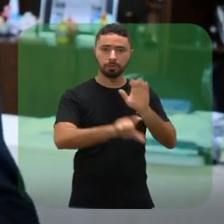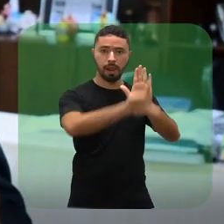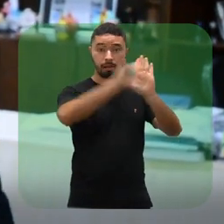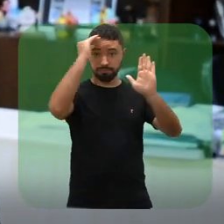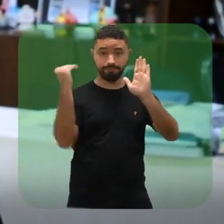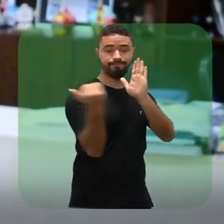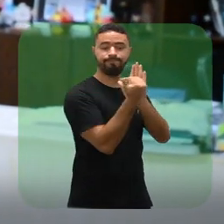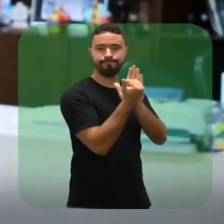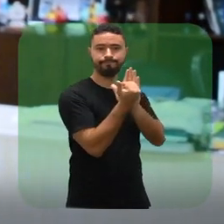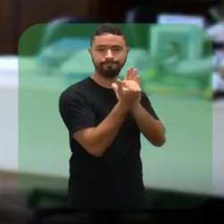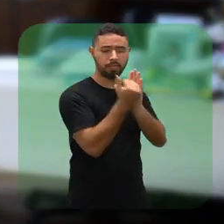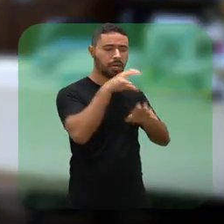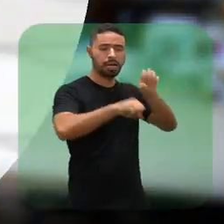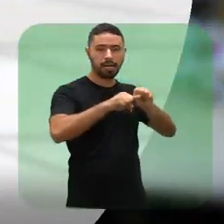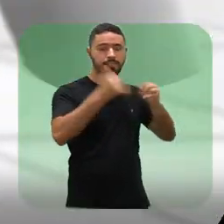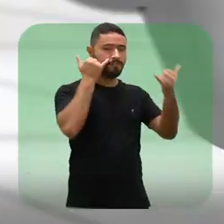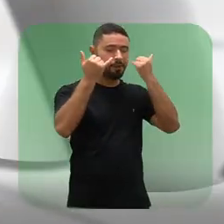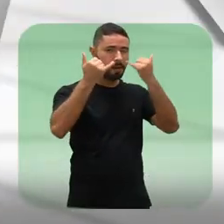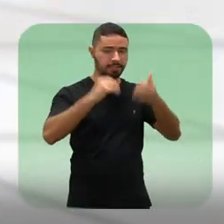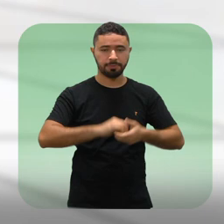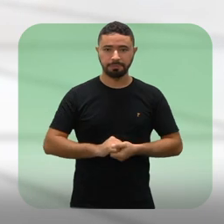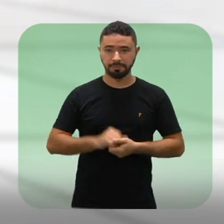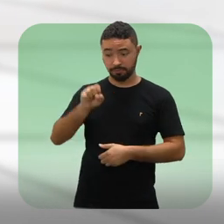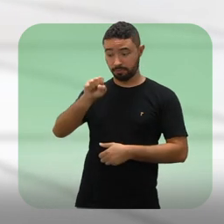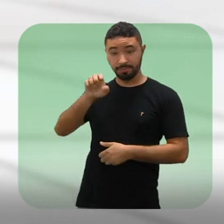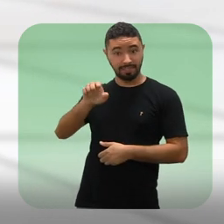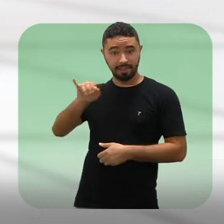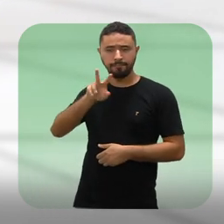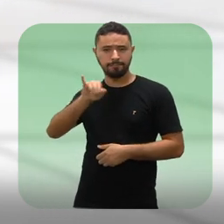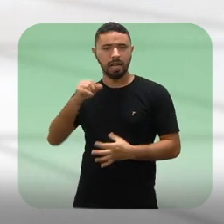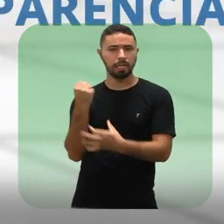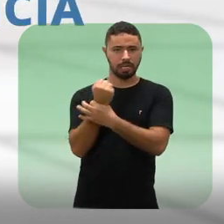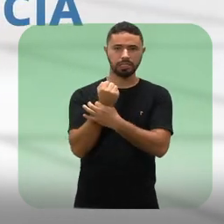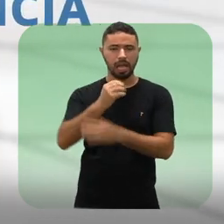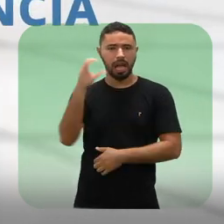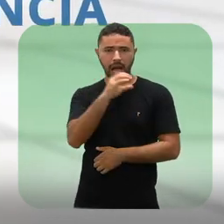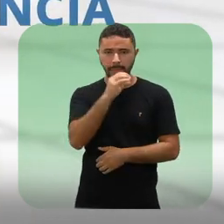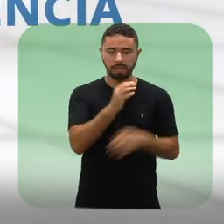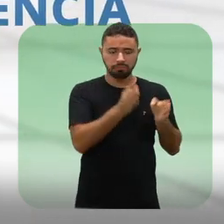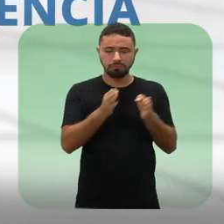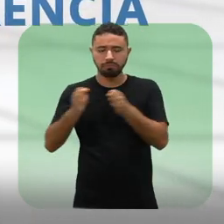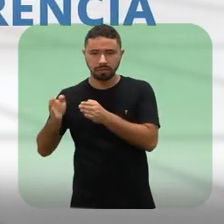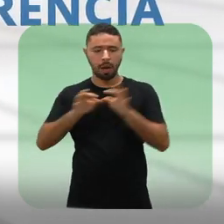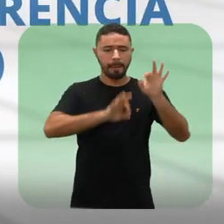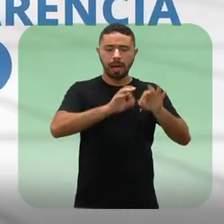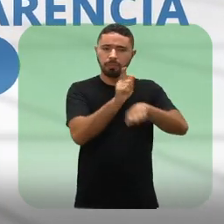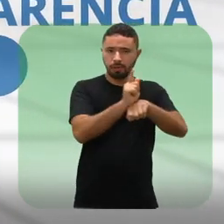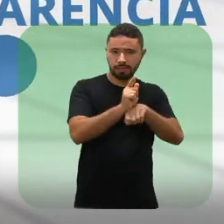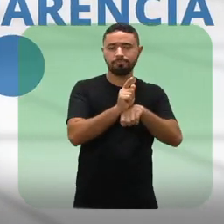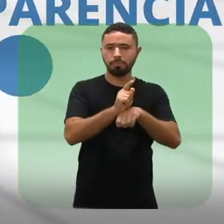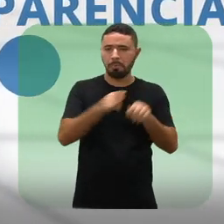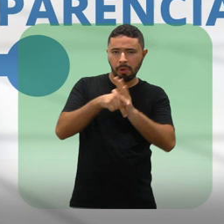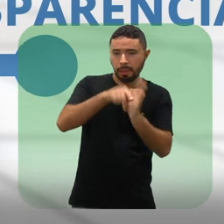legislação de acesso à informação. Com o SEI, teremos maior celeridade na gestão dos nossos processos em todas as unidades administrativas,